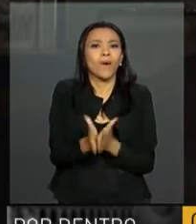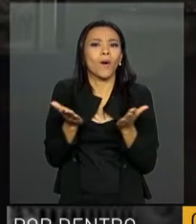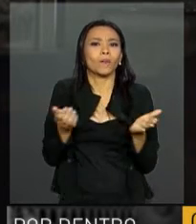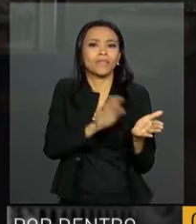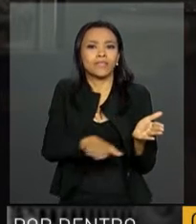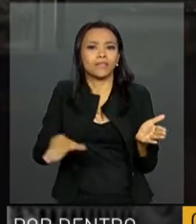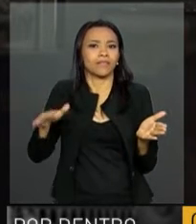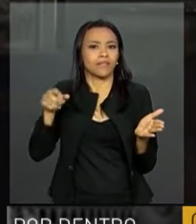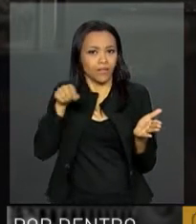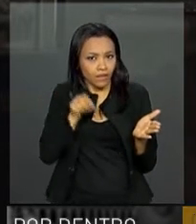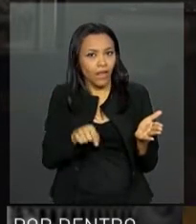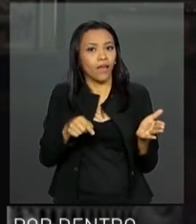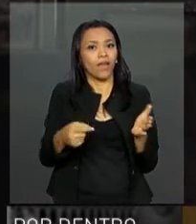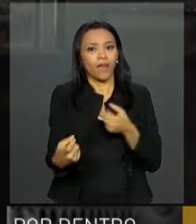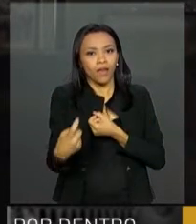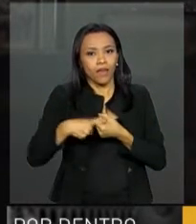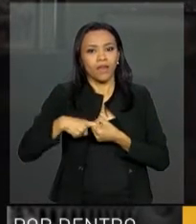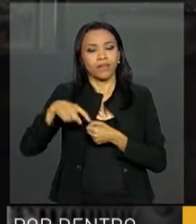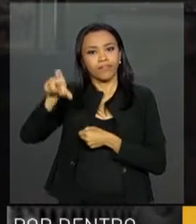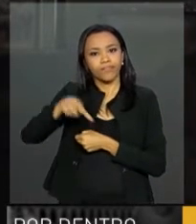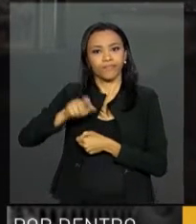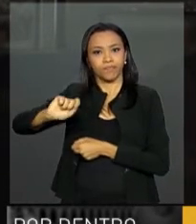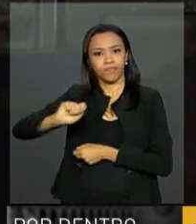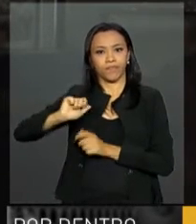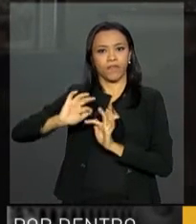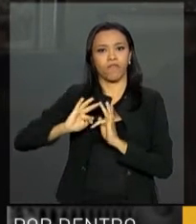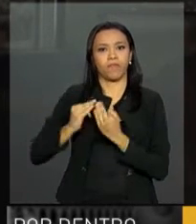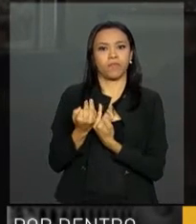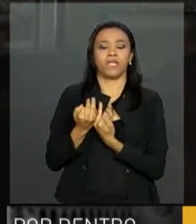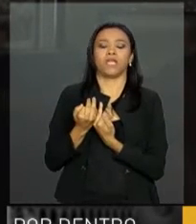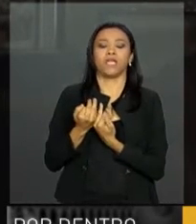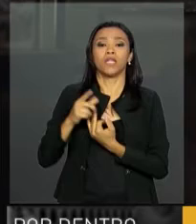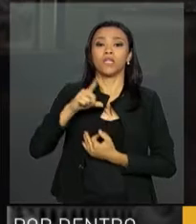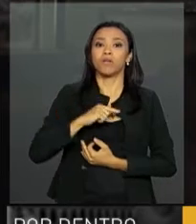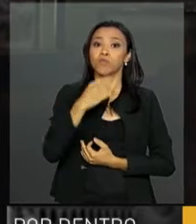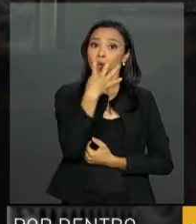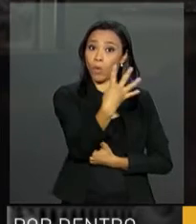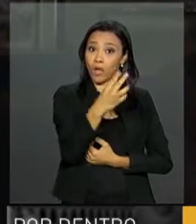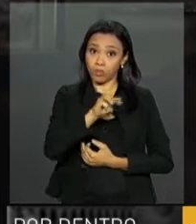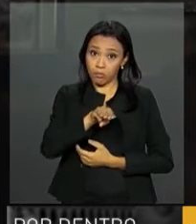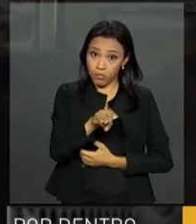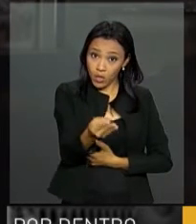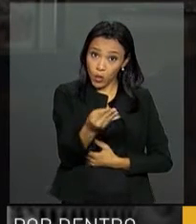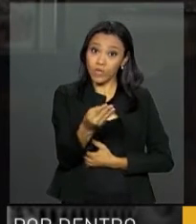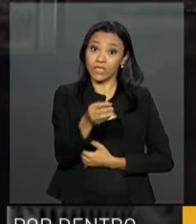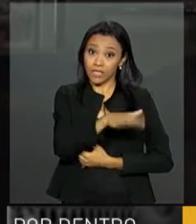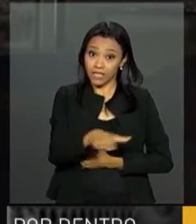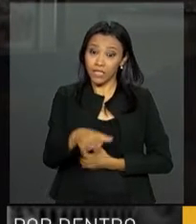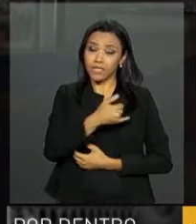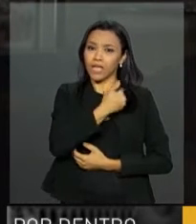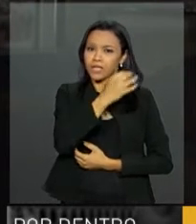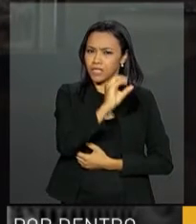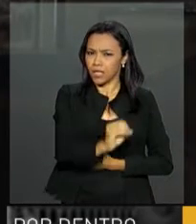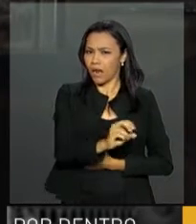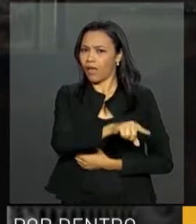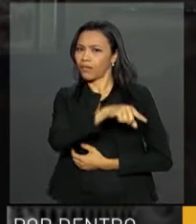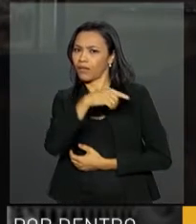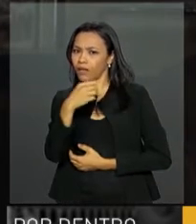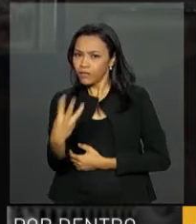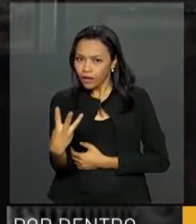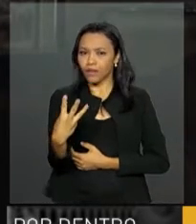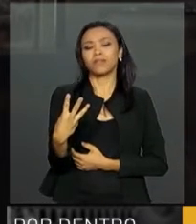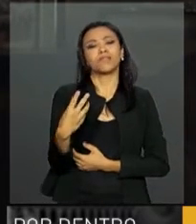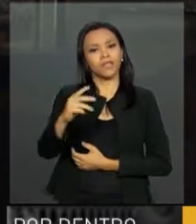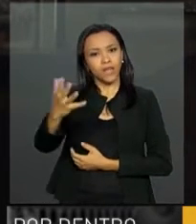vinculadas ao programa Bolsa Família. Nós temos 4 milhões de crianças de 0 a 3 anos dentro do Bolsa